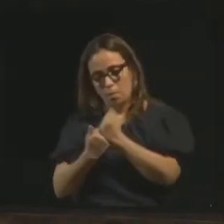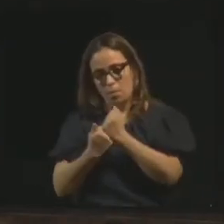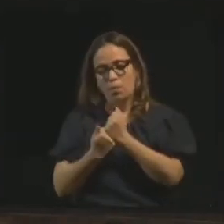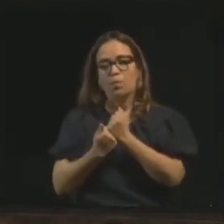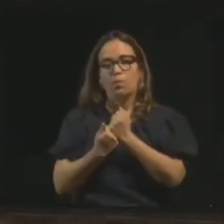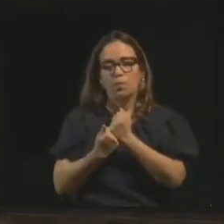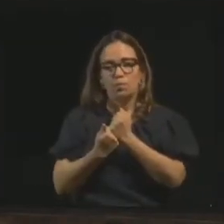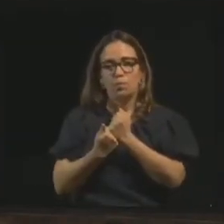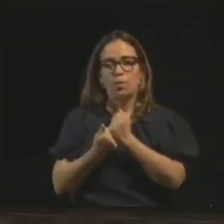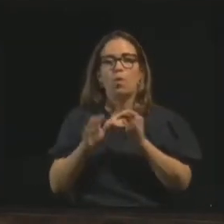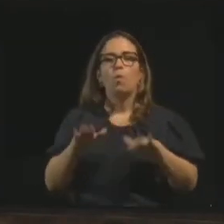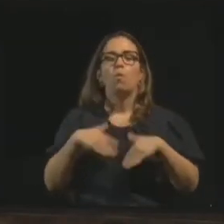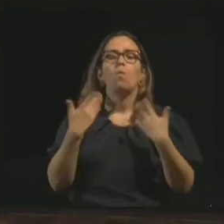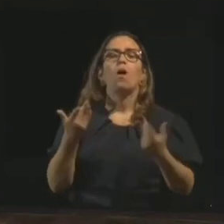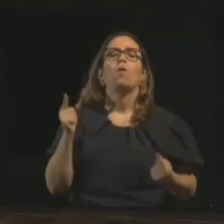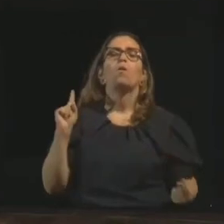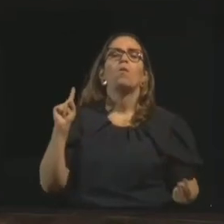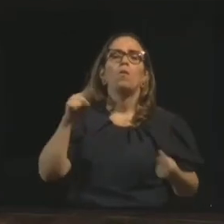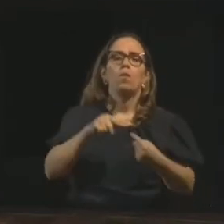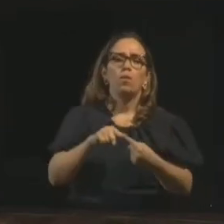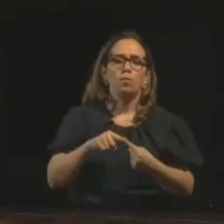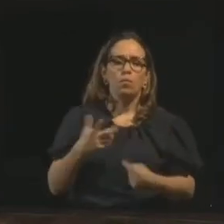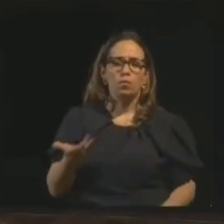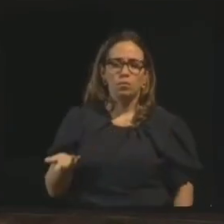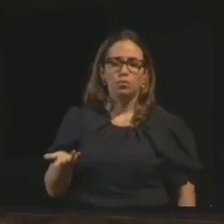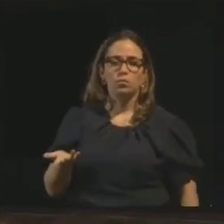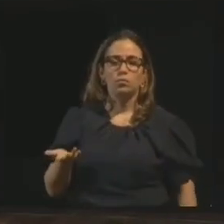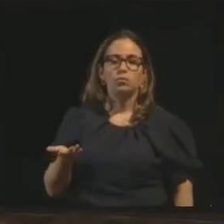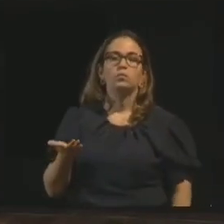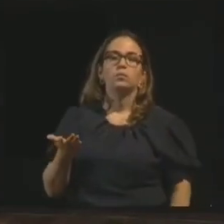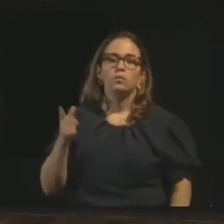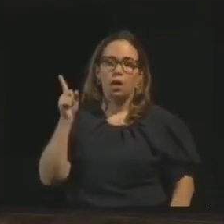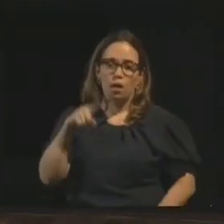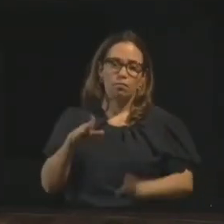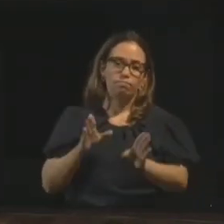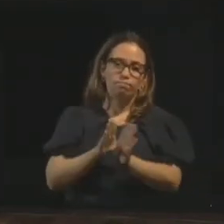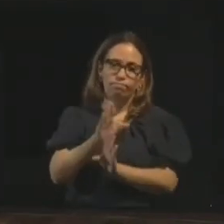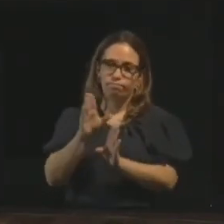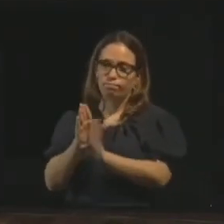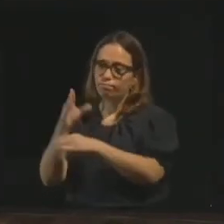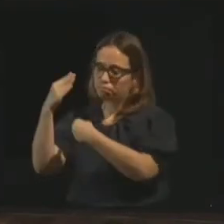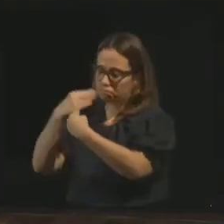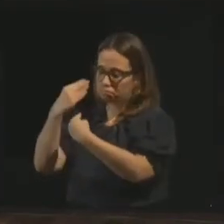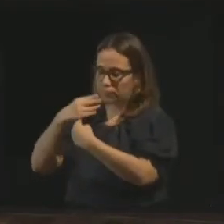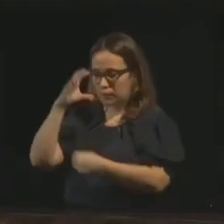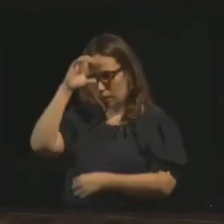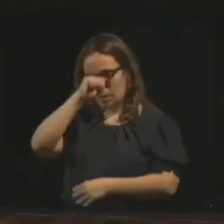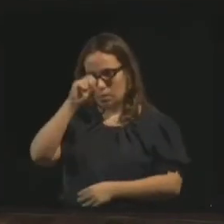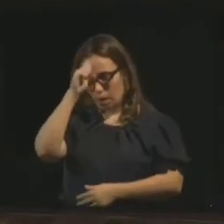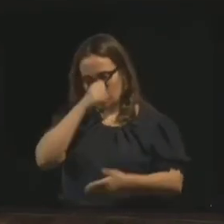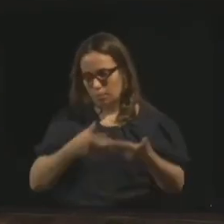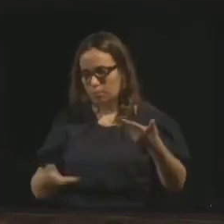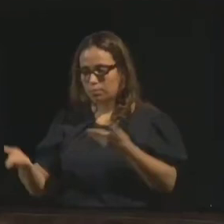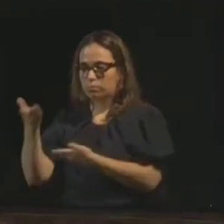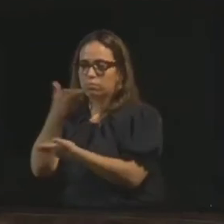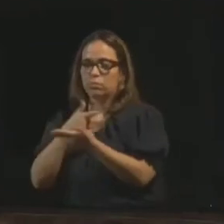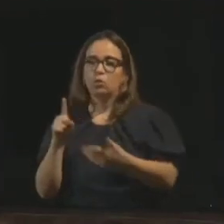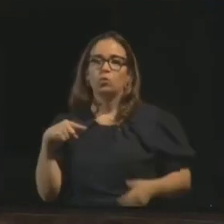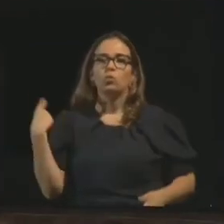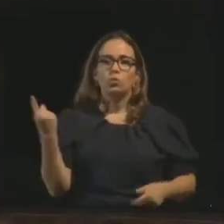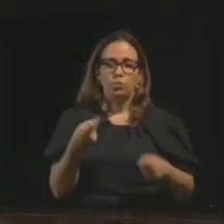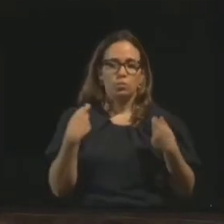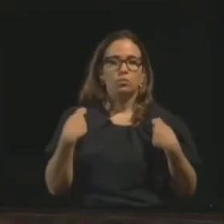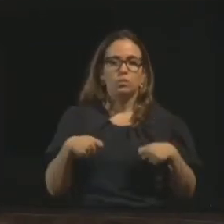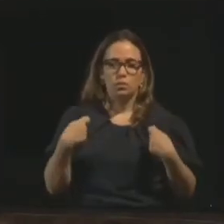principal finalidade da reunião mediúnica? Instrução, aprendizado. E todos somos necessitados disso, não é?